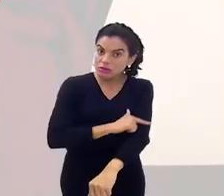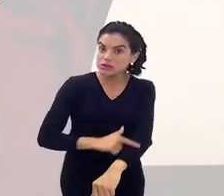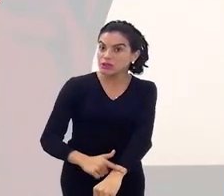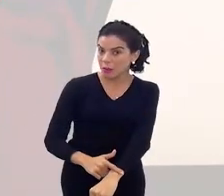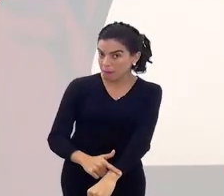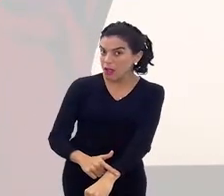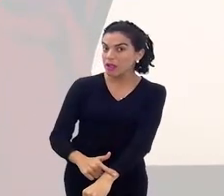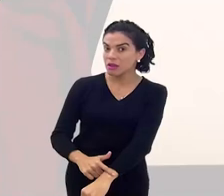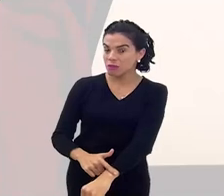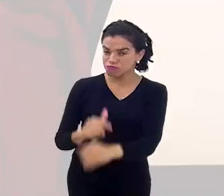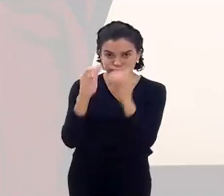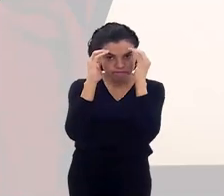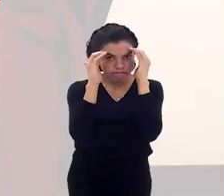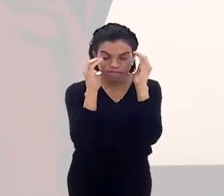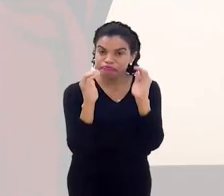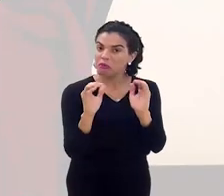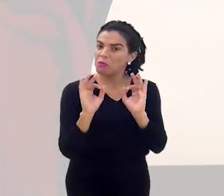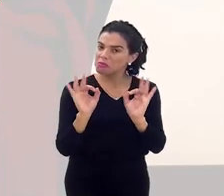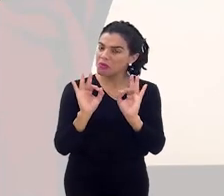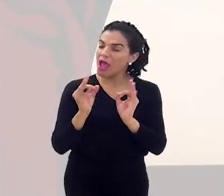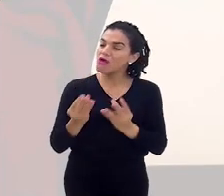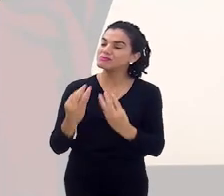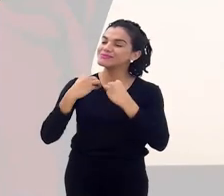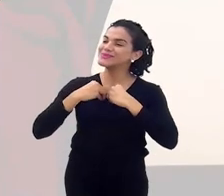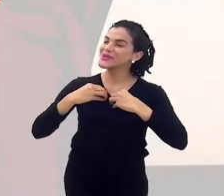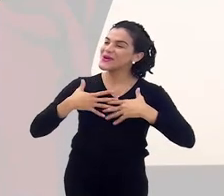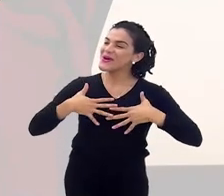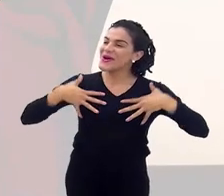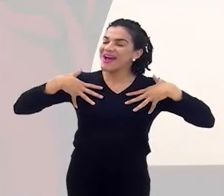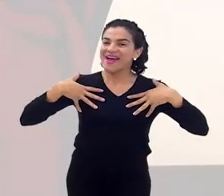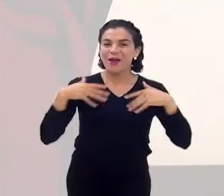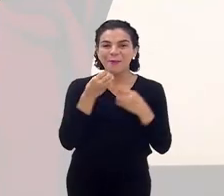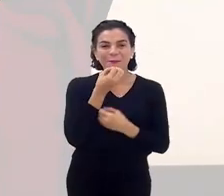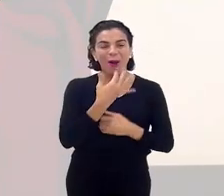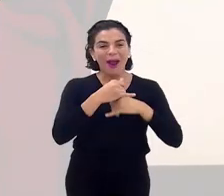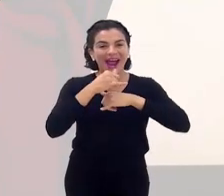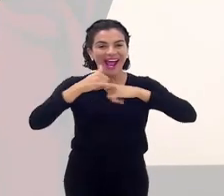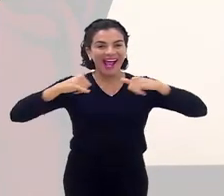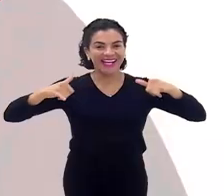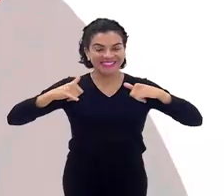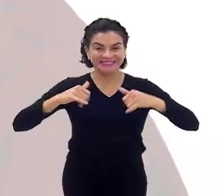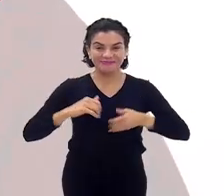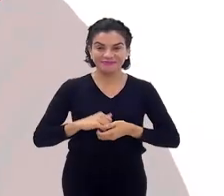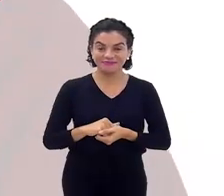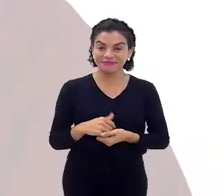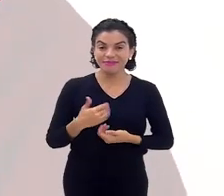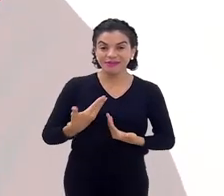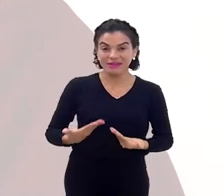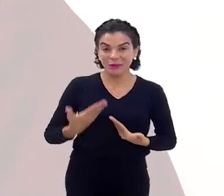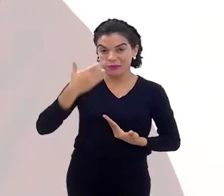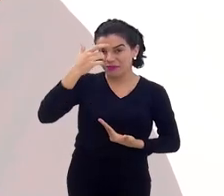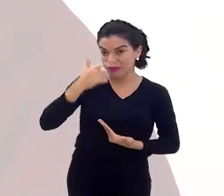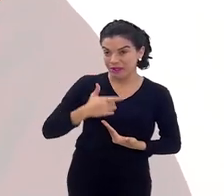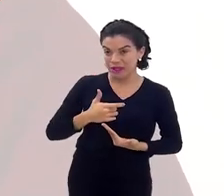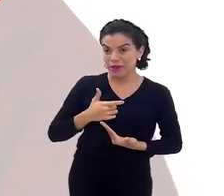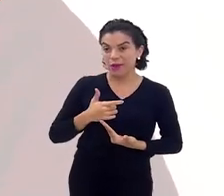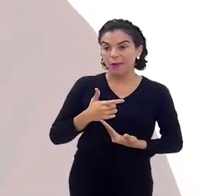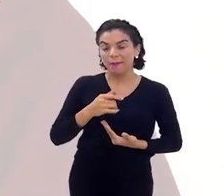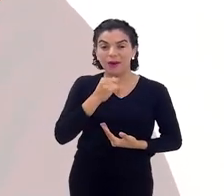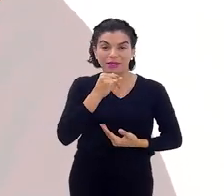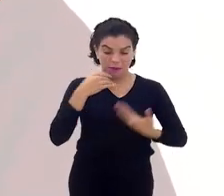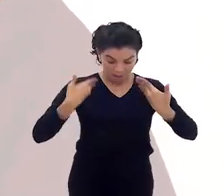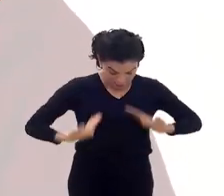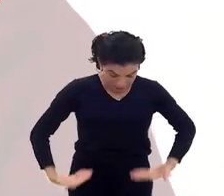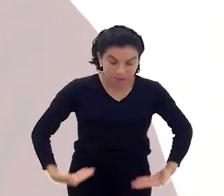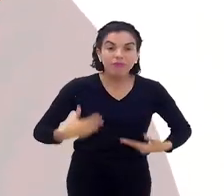né? Que é uma coisa que a gente fala muito. Que passa muita coisa boa para a gente também. É, que bom. Então, eu tenho... Então, por exemplo,